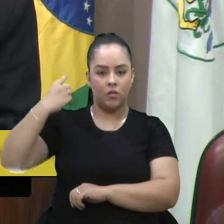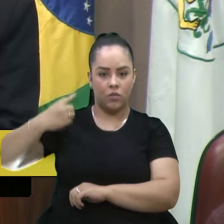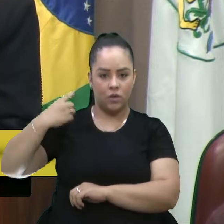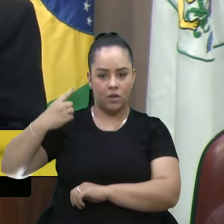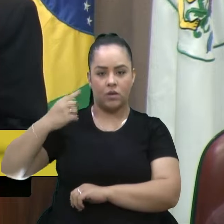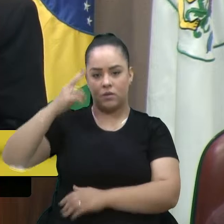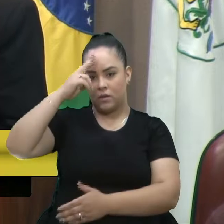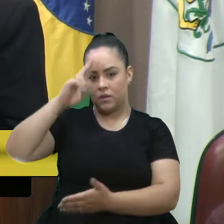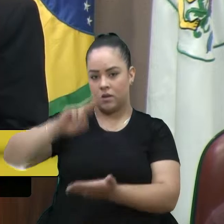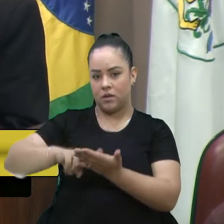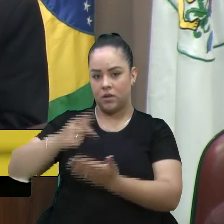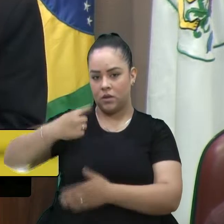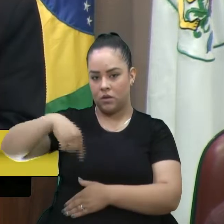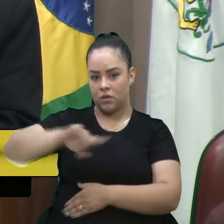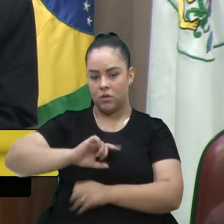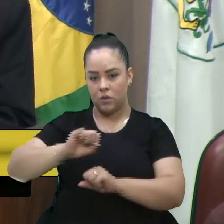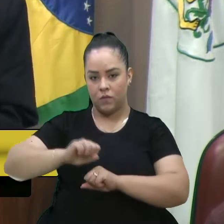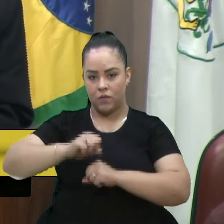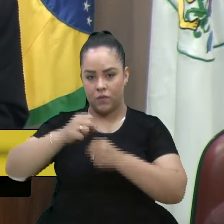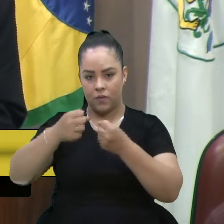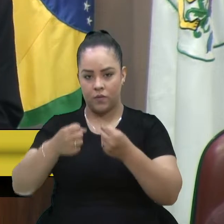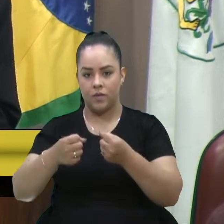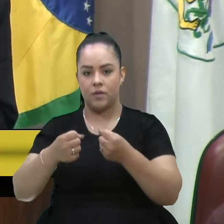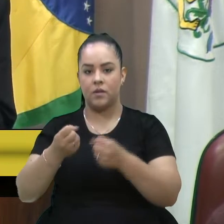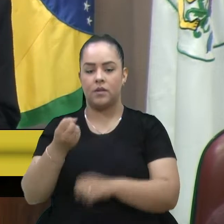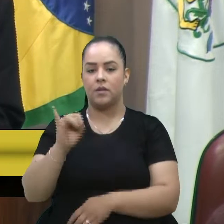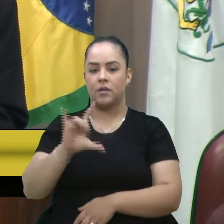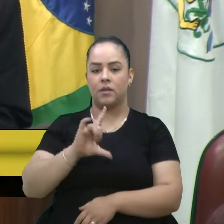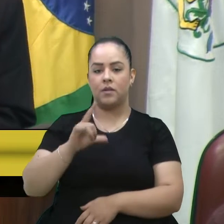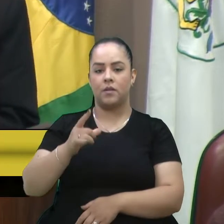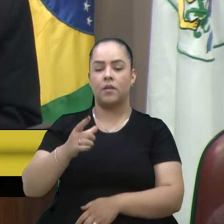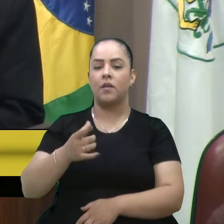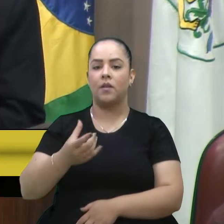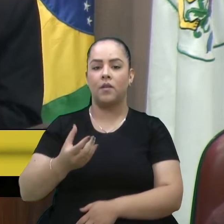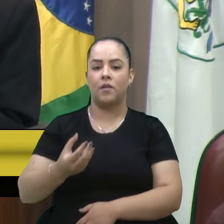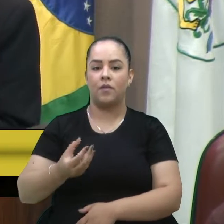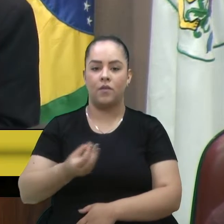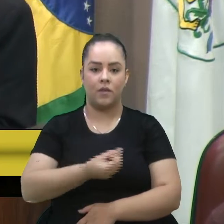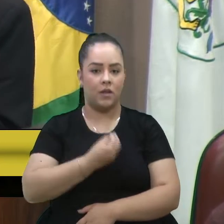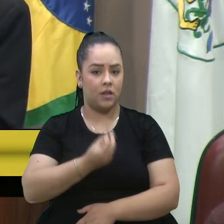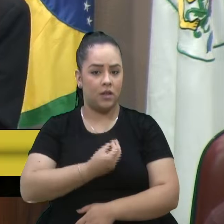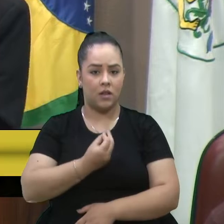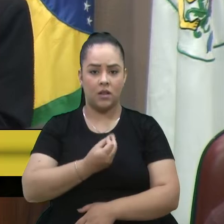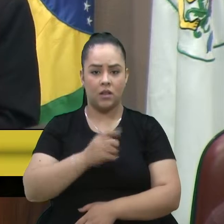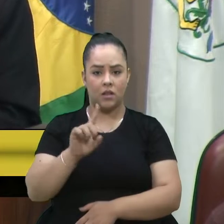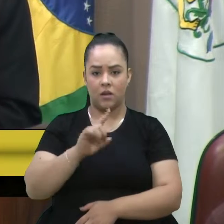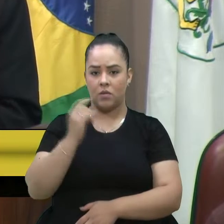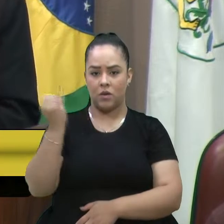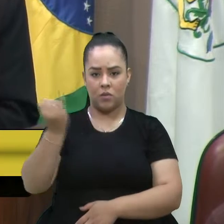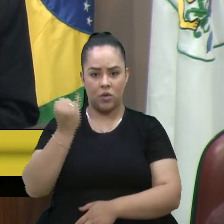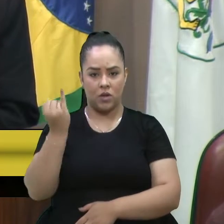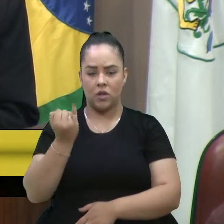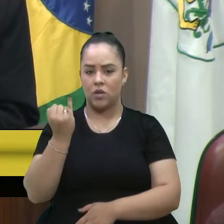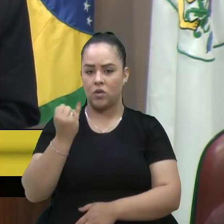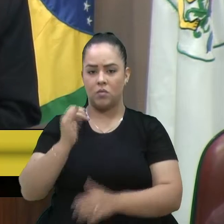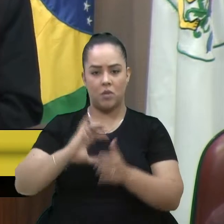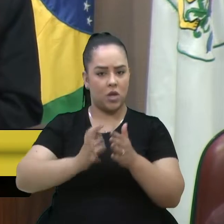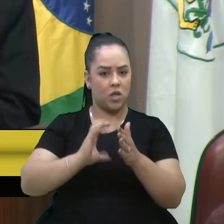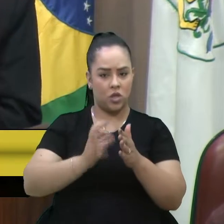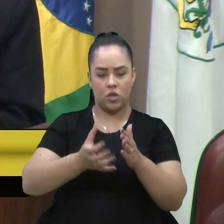empenhados nesta causa e, se tratando de vidas, não importa partido ou ideologias partidárias.